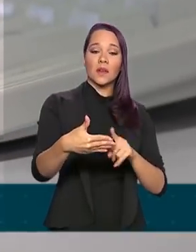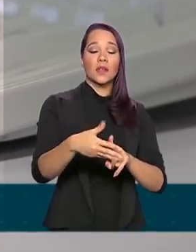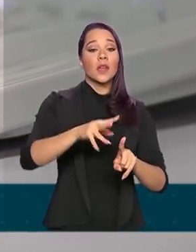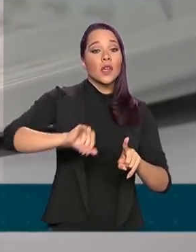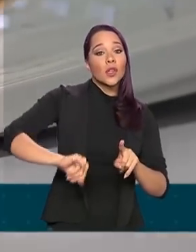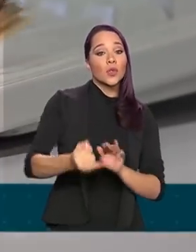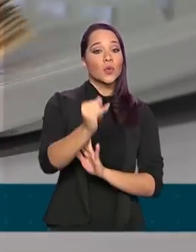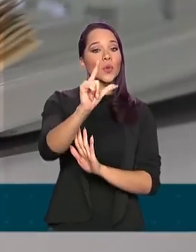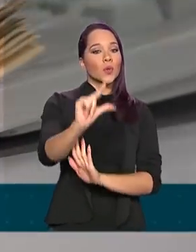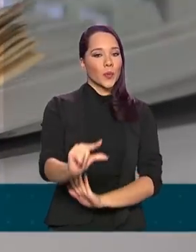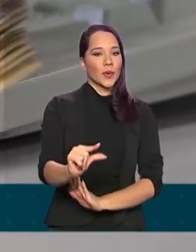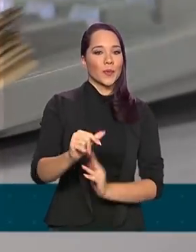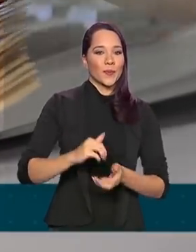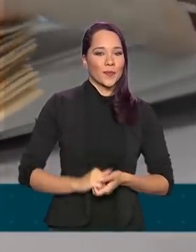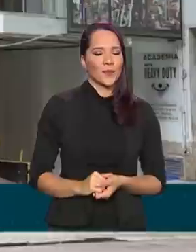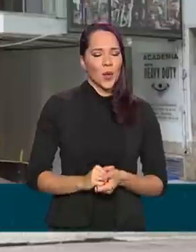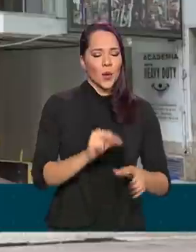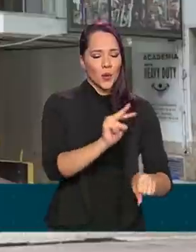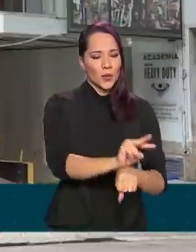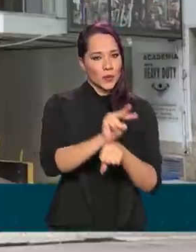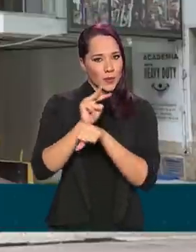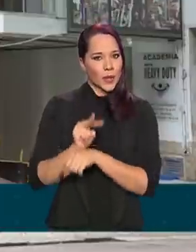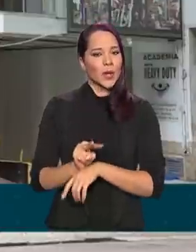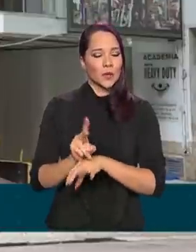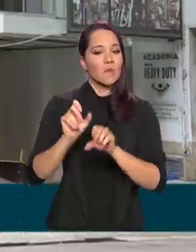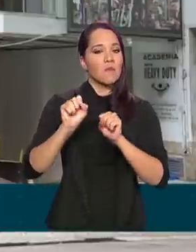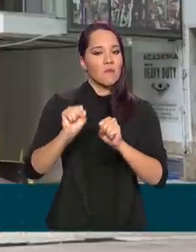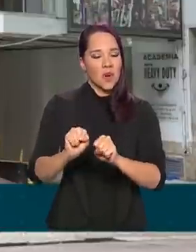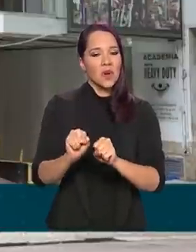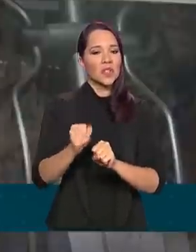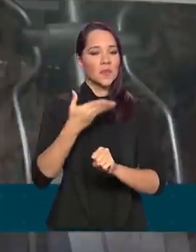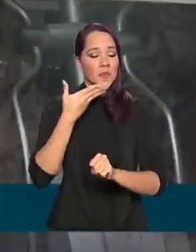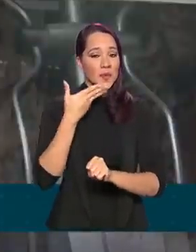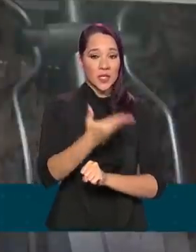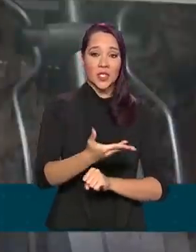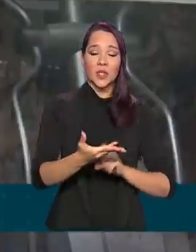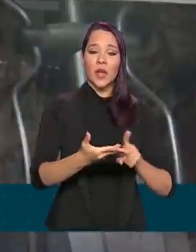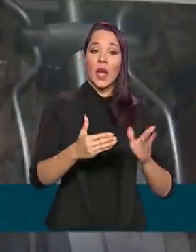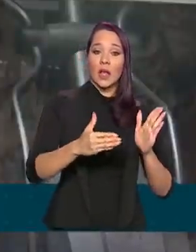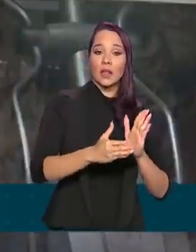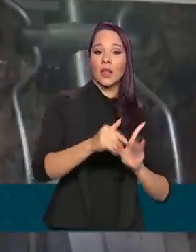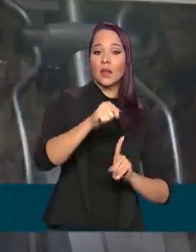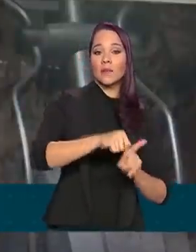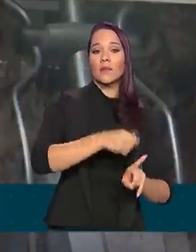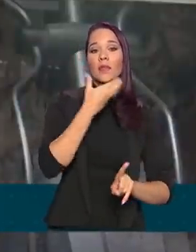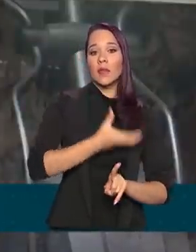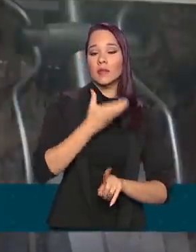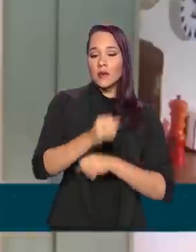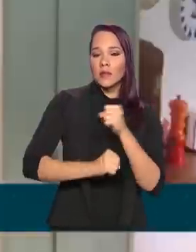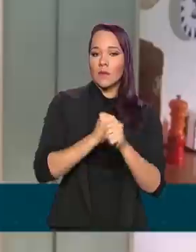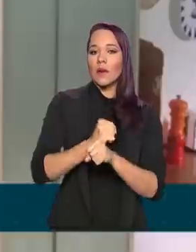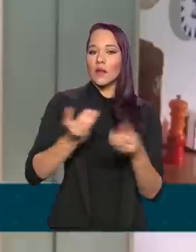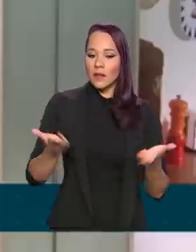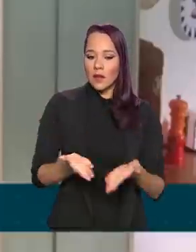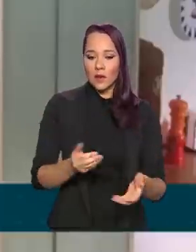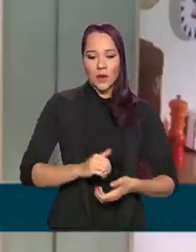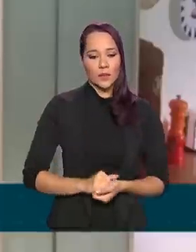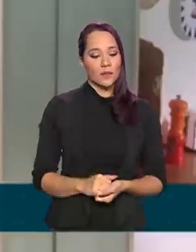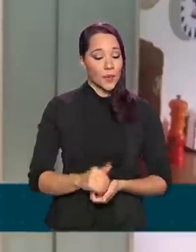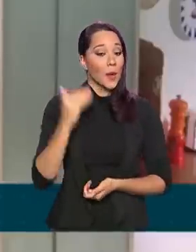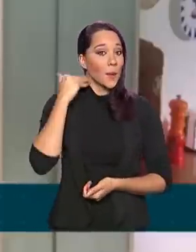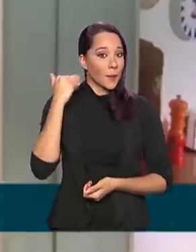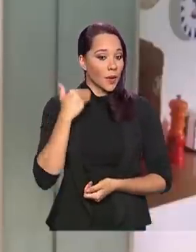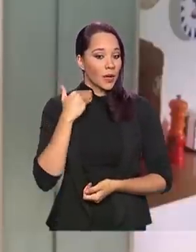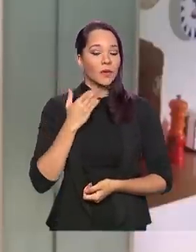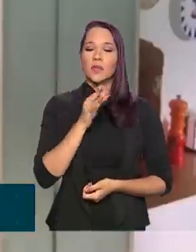juros menores. Os empréstimos poderão ser contratados até dezembro deste ano. Bancos e